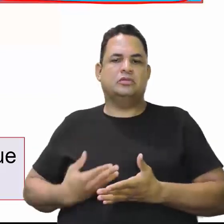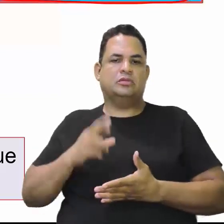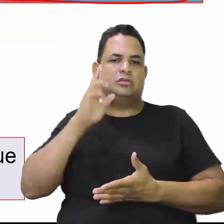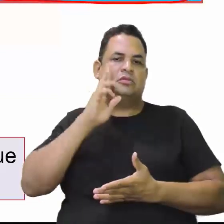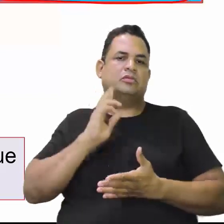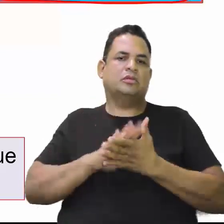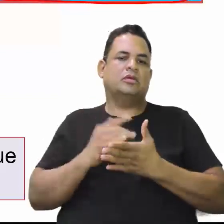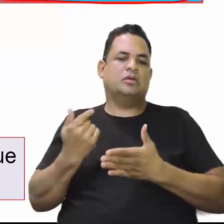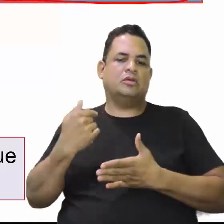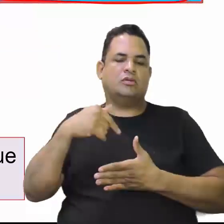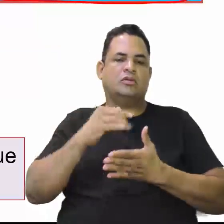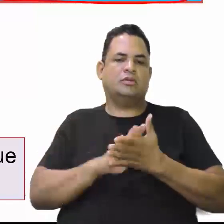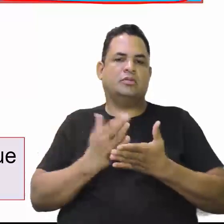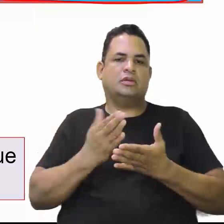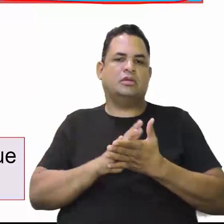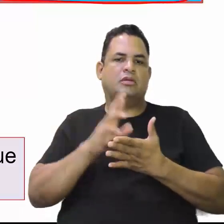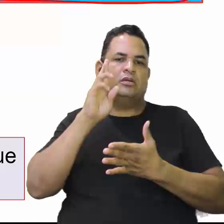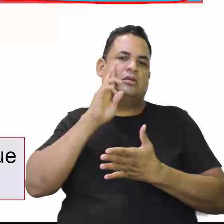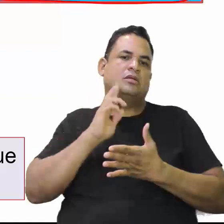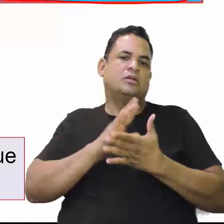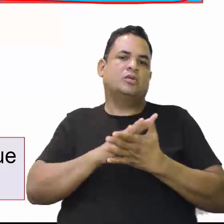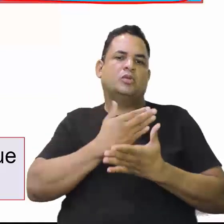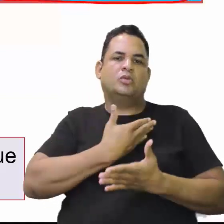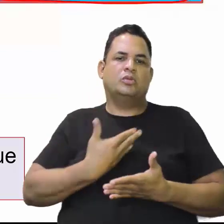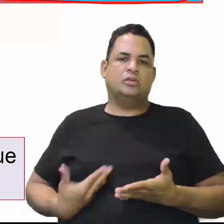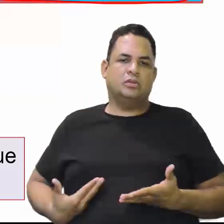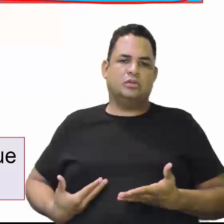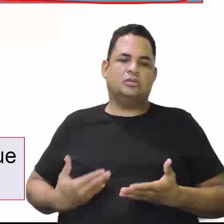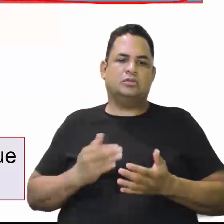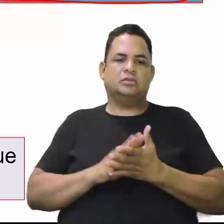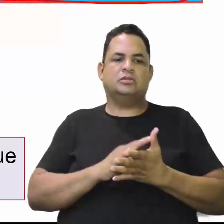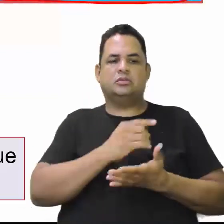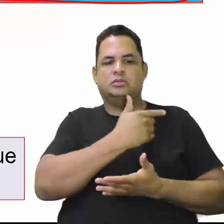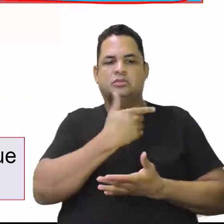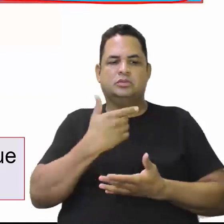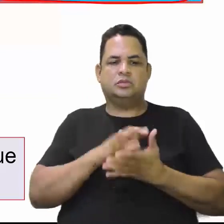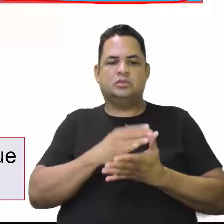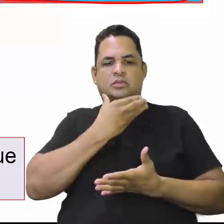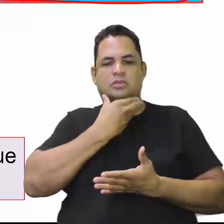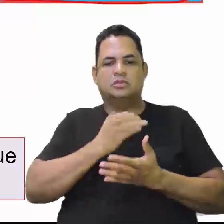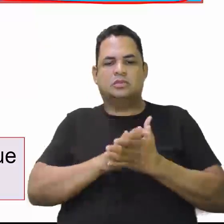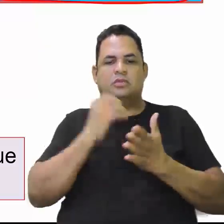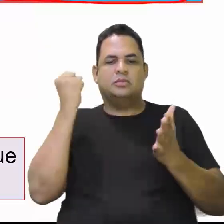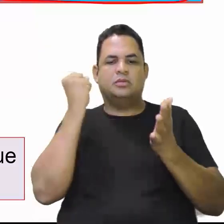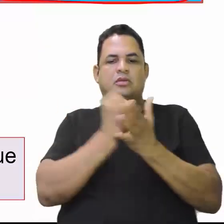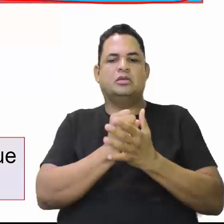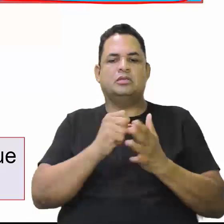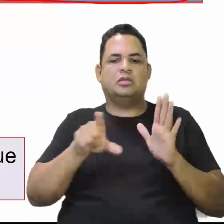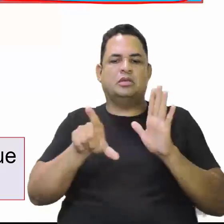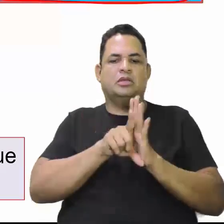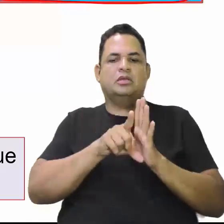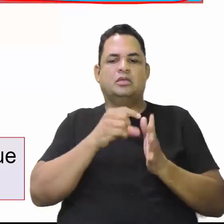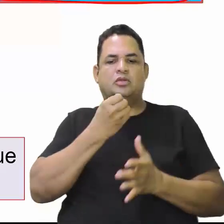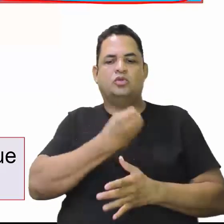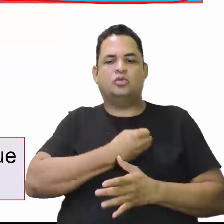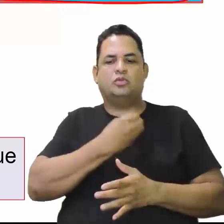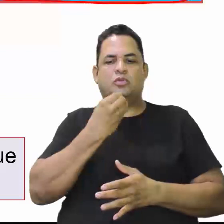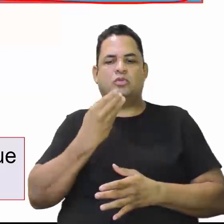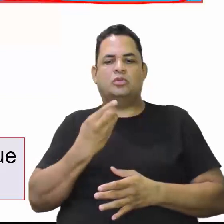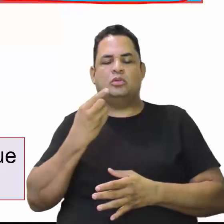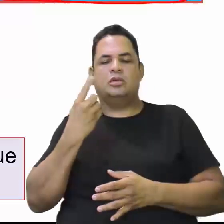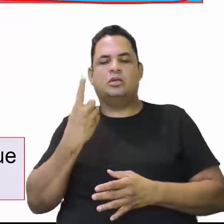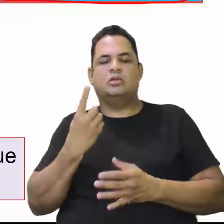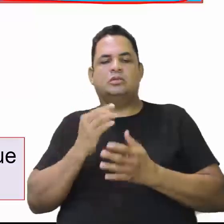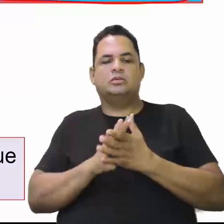Manaus, agora ele vem para Rondônia ser governador. Dia 22 de dezembro vai ser aprovada a lei de número 41, que